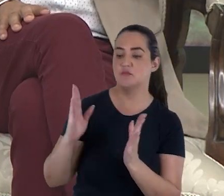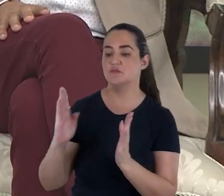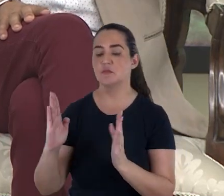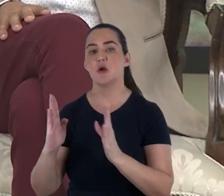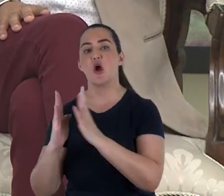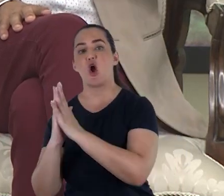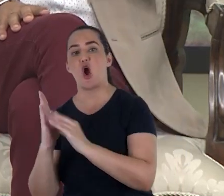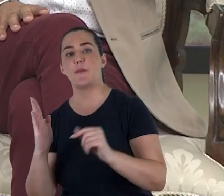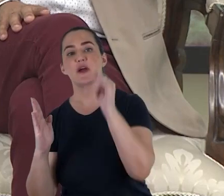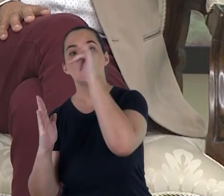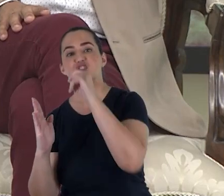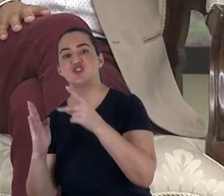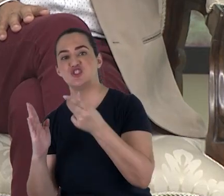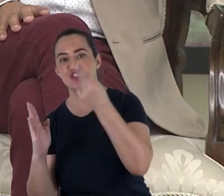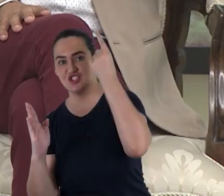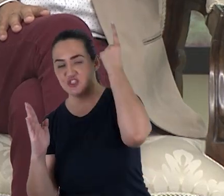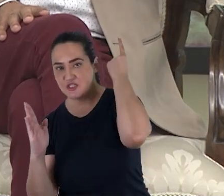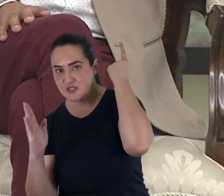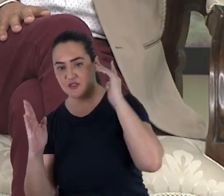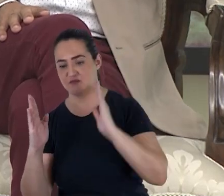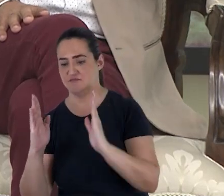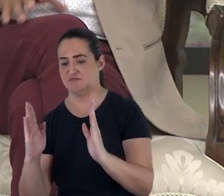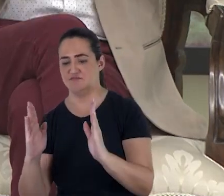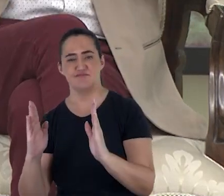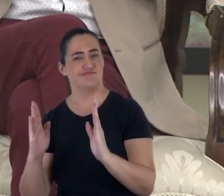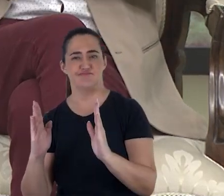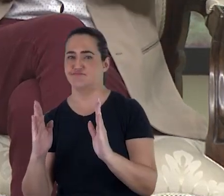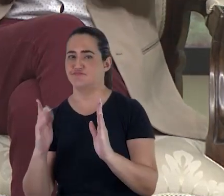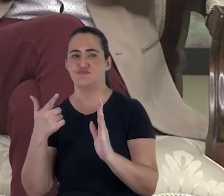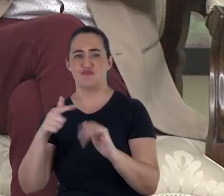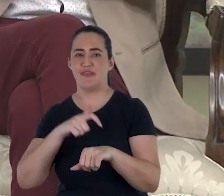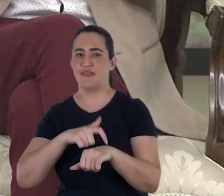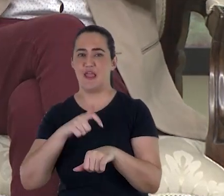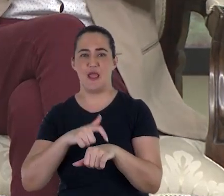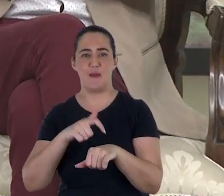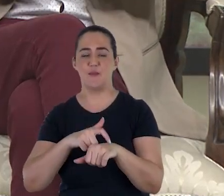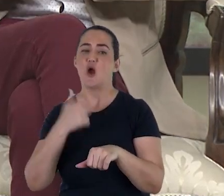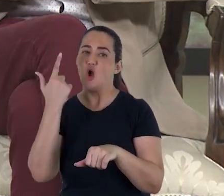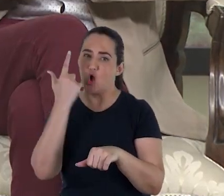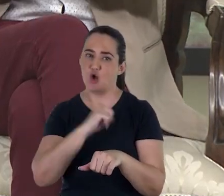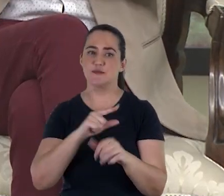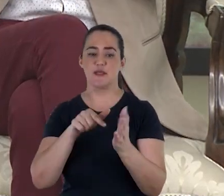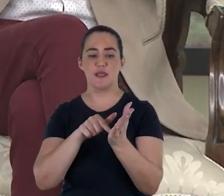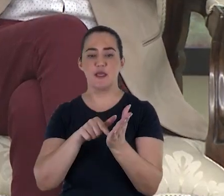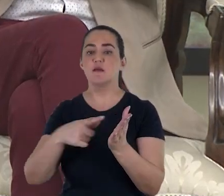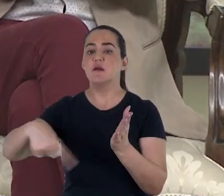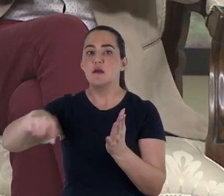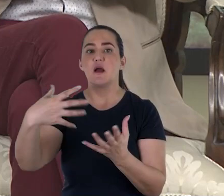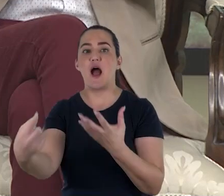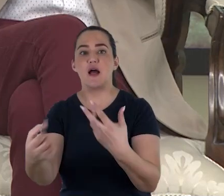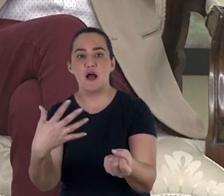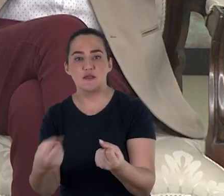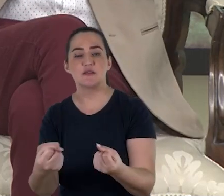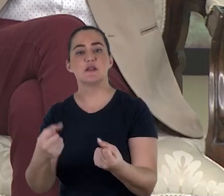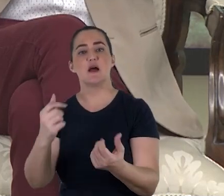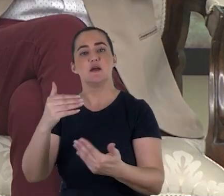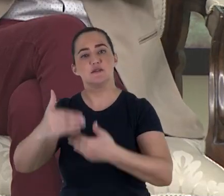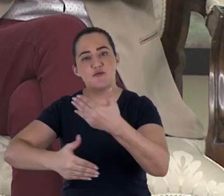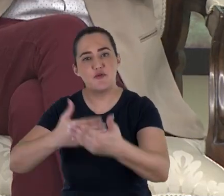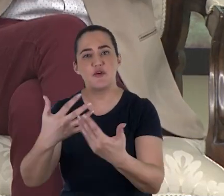a cópia mais antiga encontrada ali na comunidade de Qumran não seria tempo suficiente para os supostos